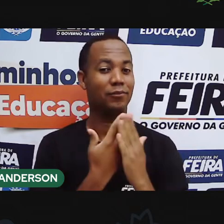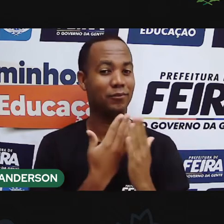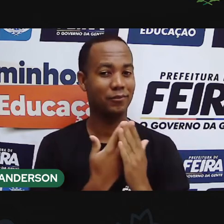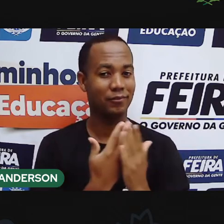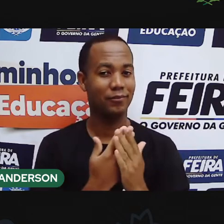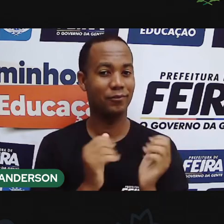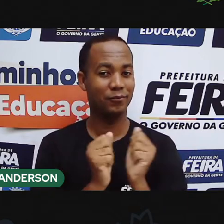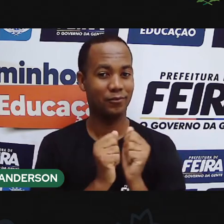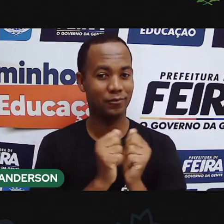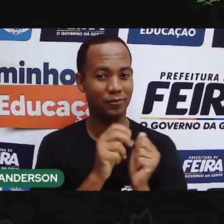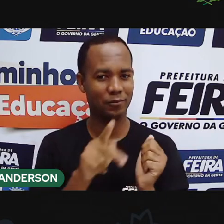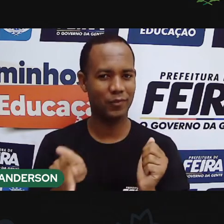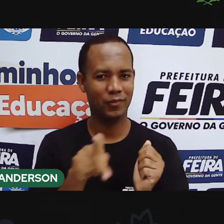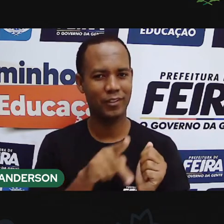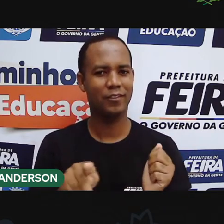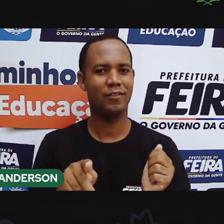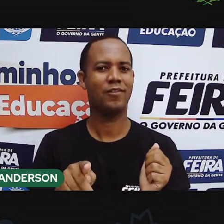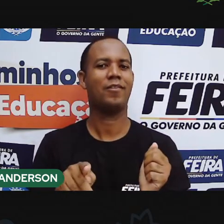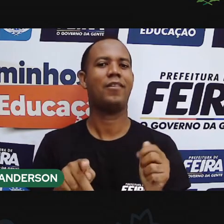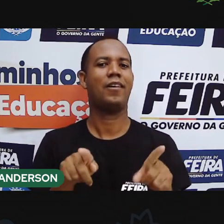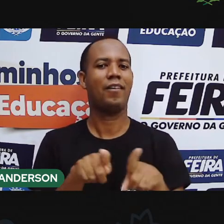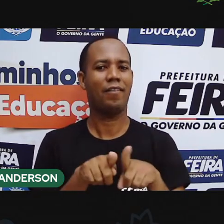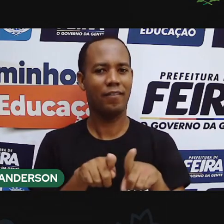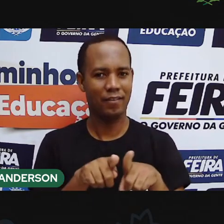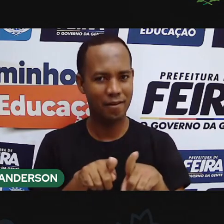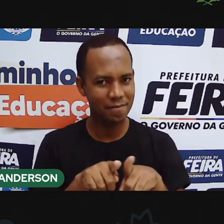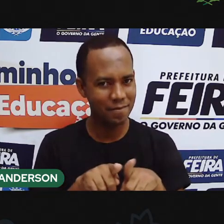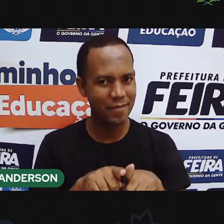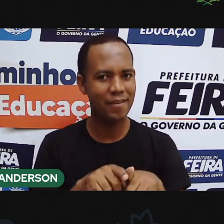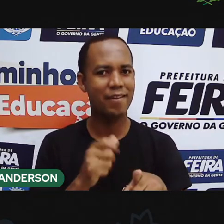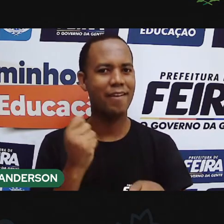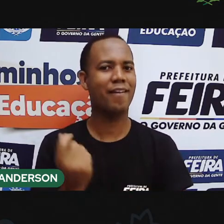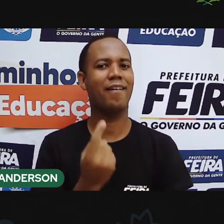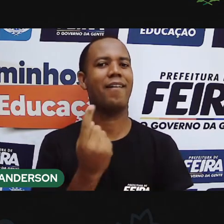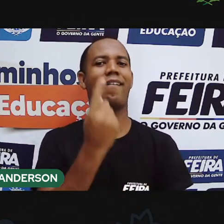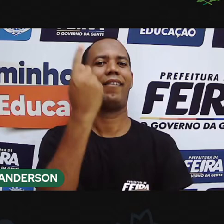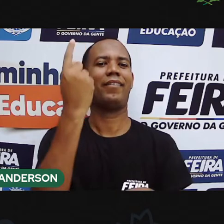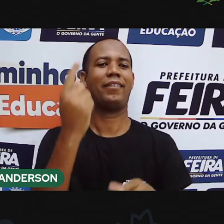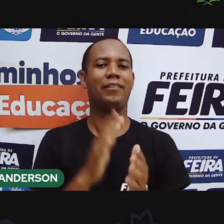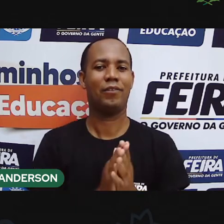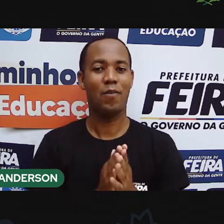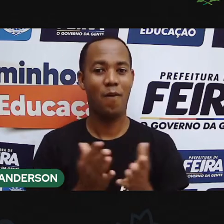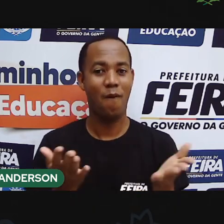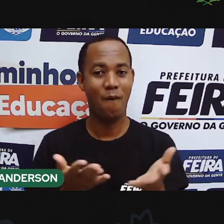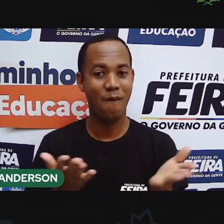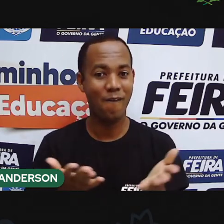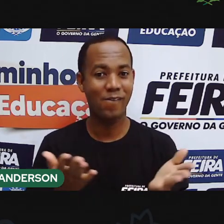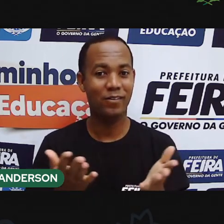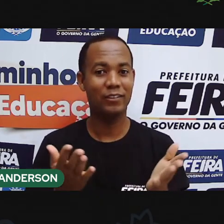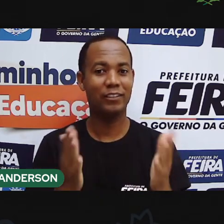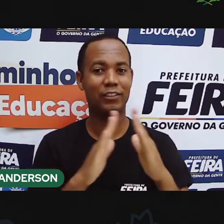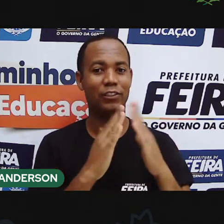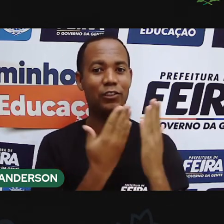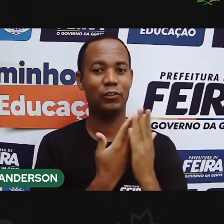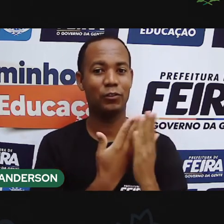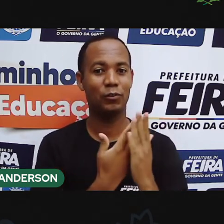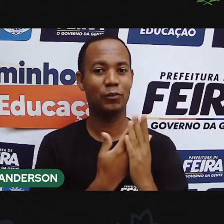aqui com vocês, aula hoje de linguagem, né, nossa aula de número 22,